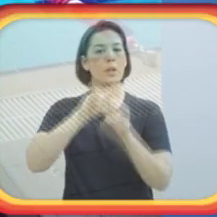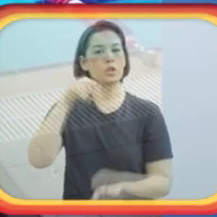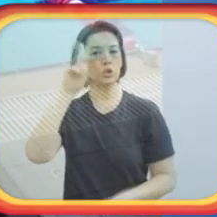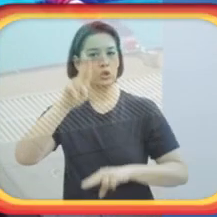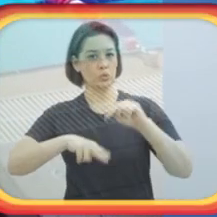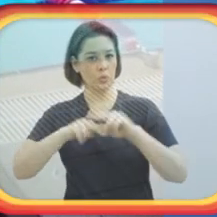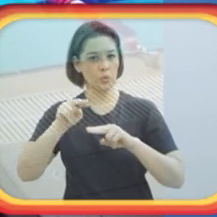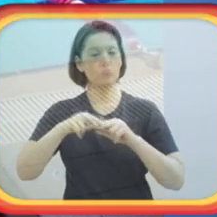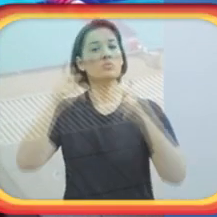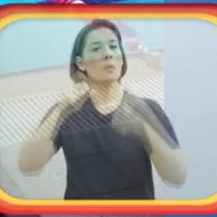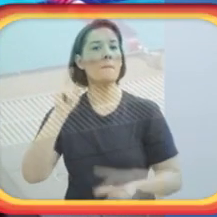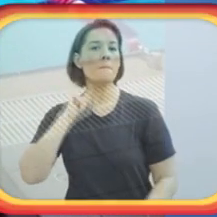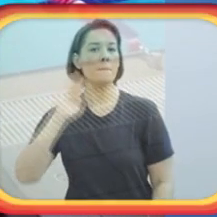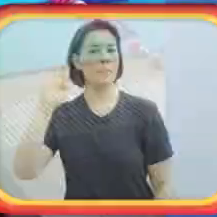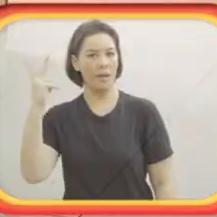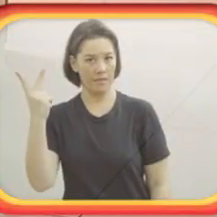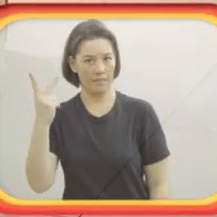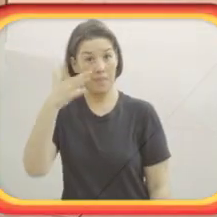em Belo Horizonte.